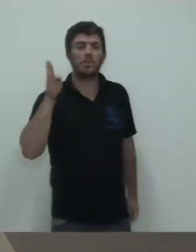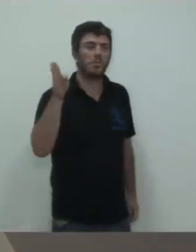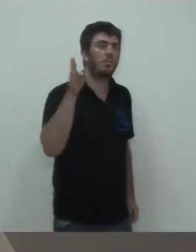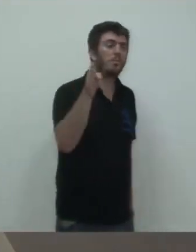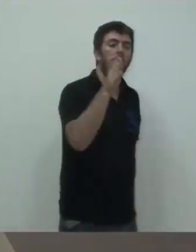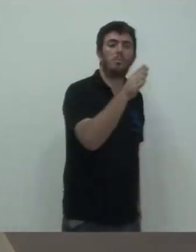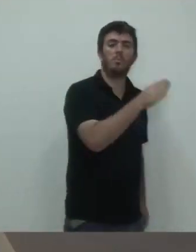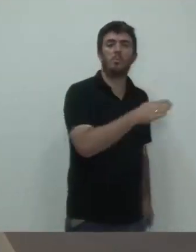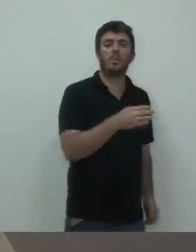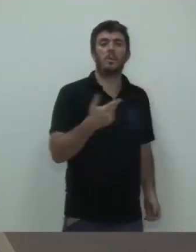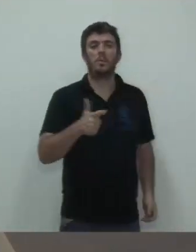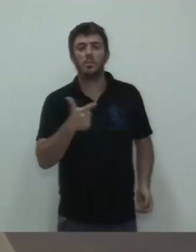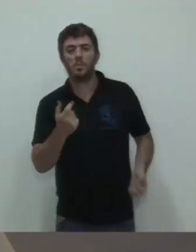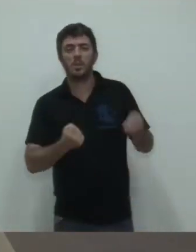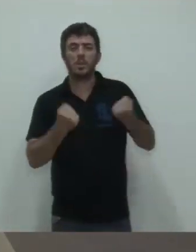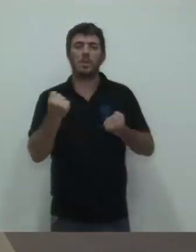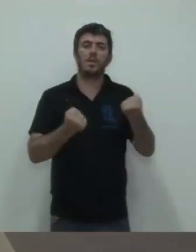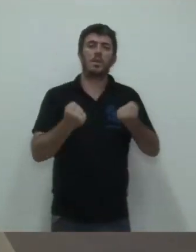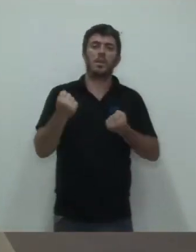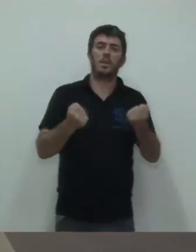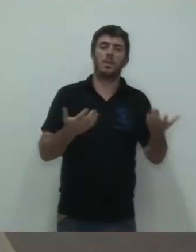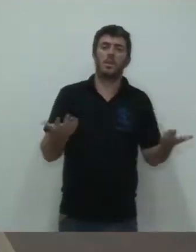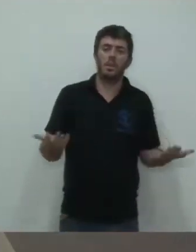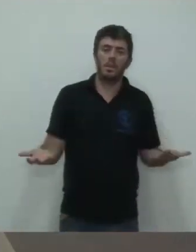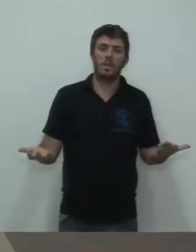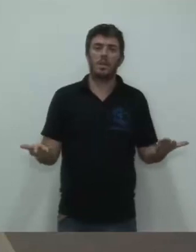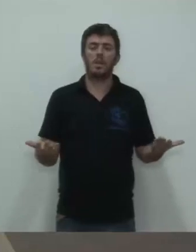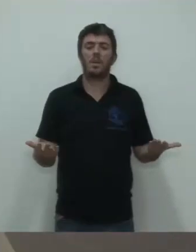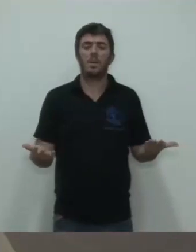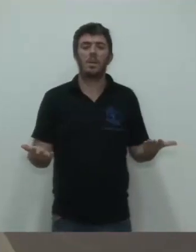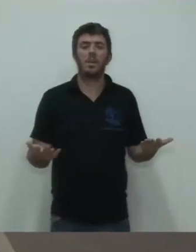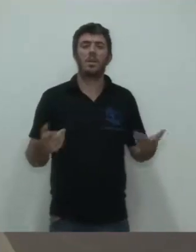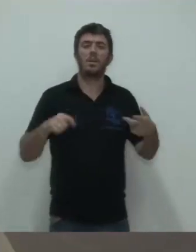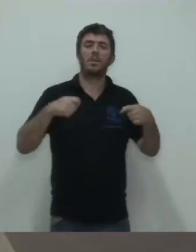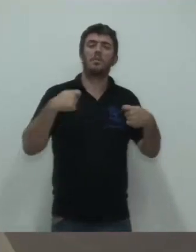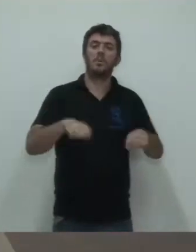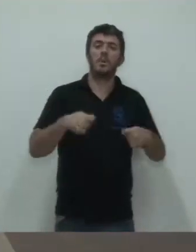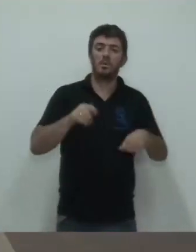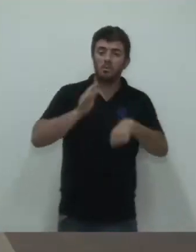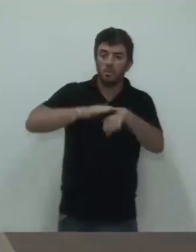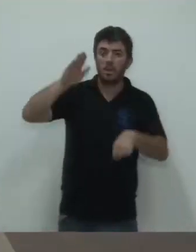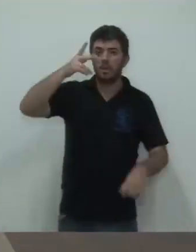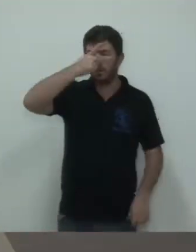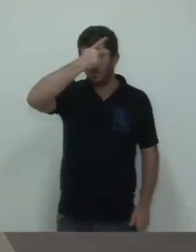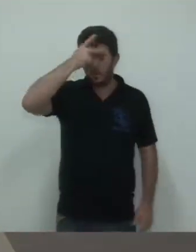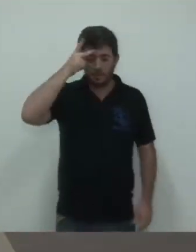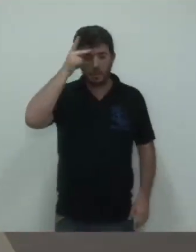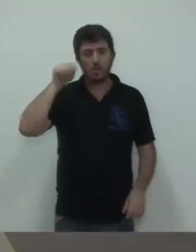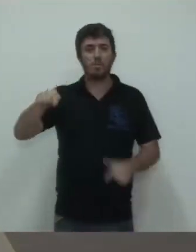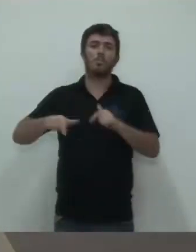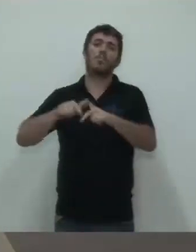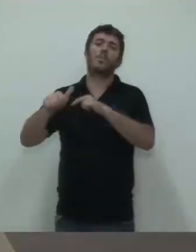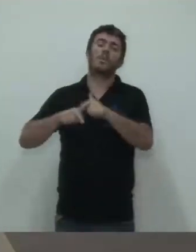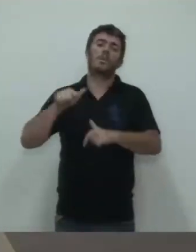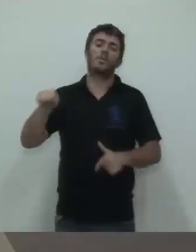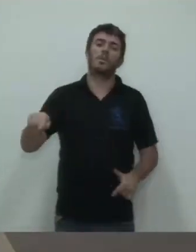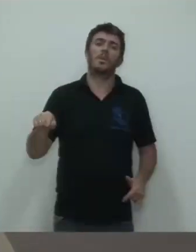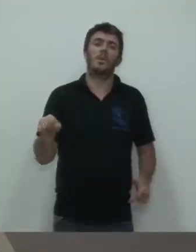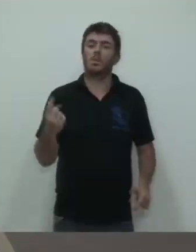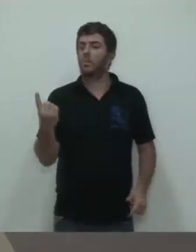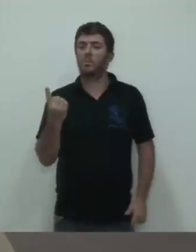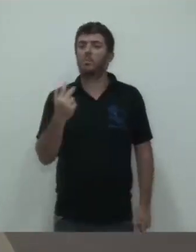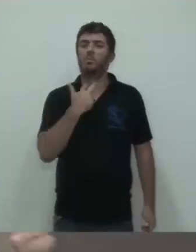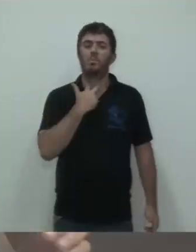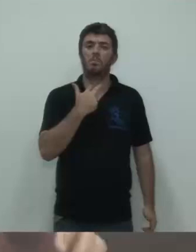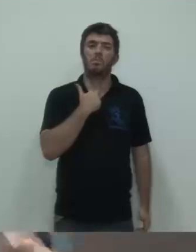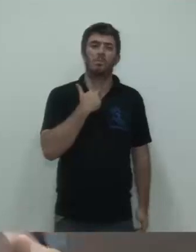pequeno comerciante não tem, precisaria de talvez ter mais pessoas ali. Então, é um trabalho muito bom, mas que